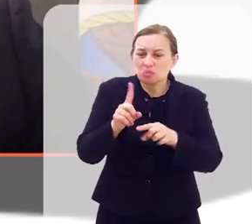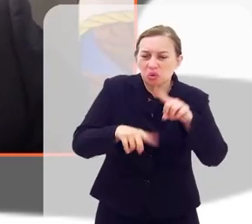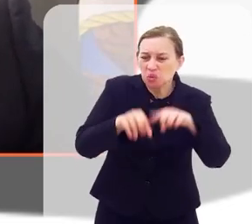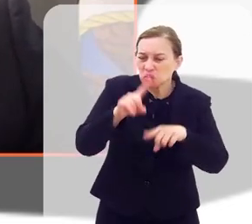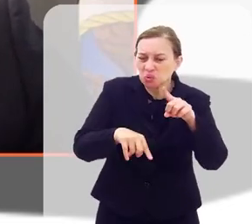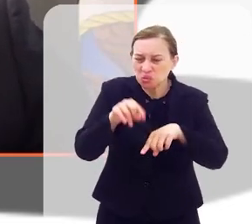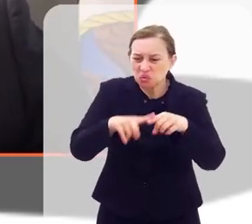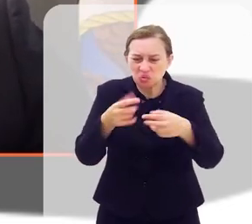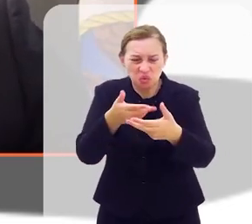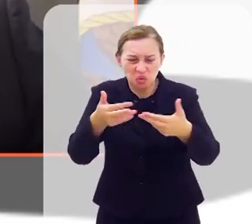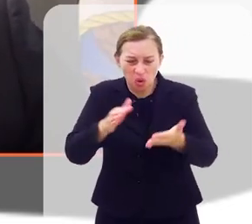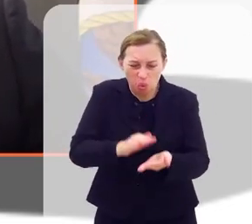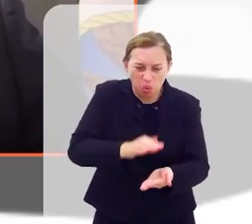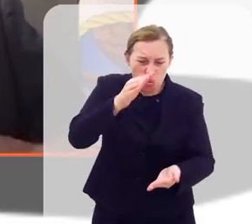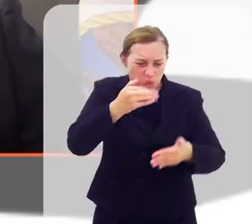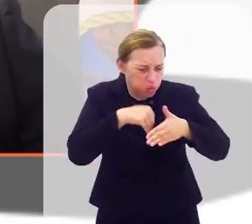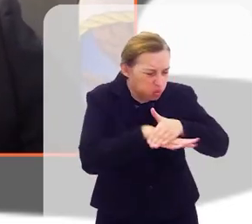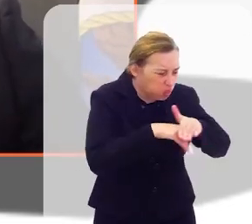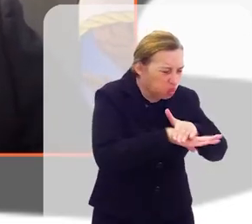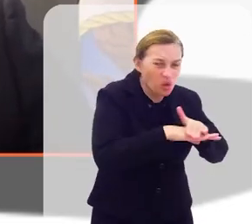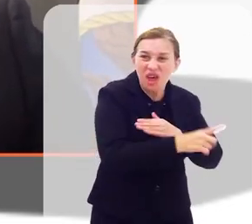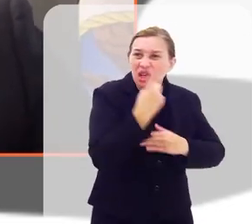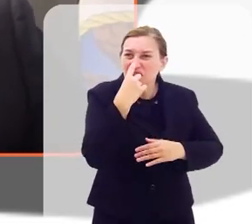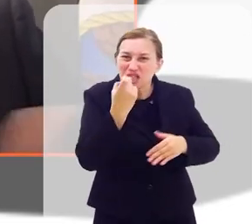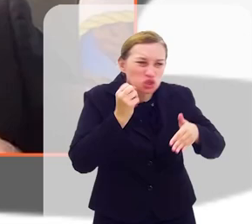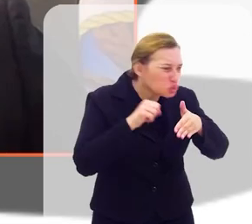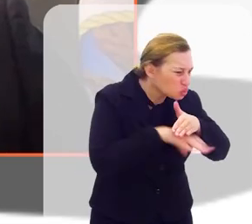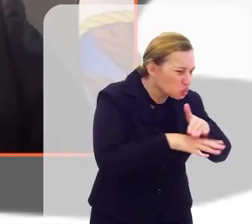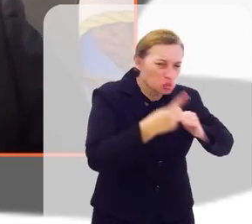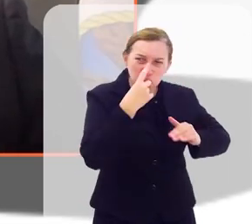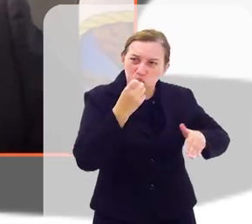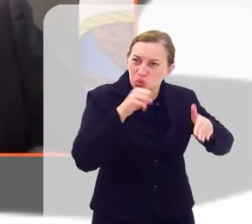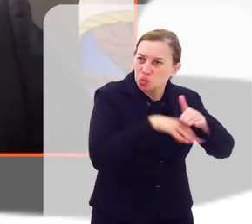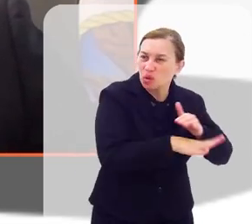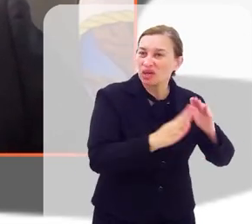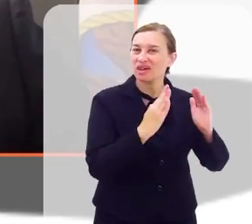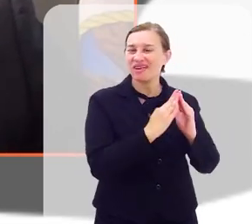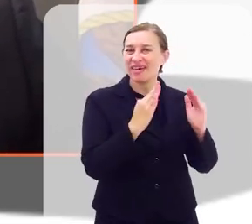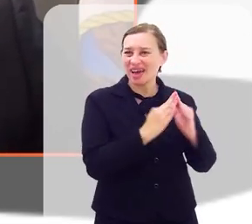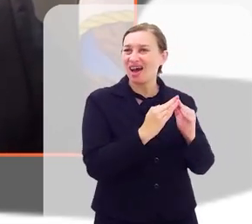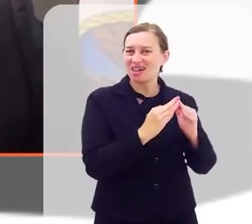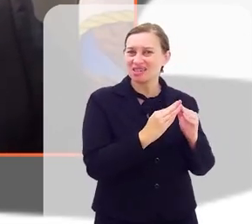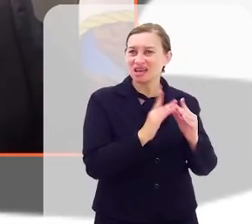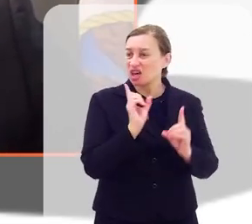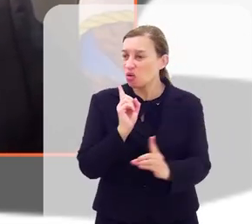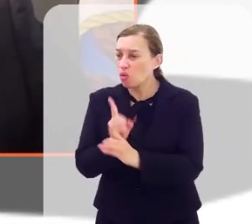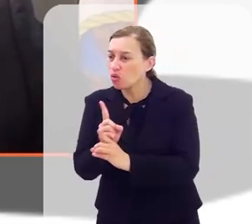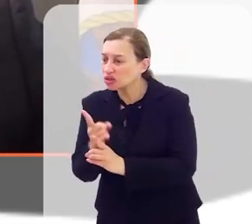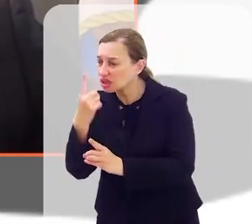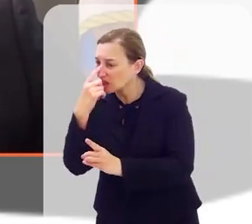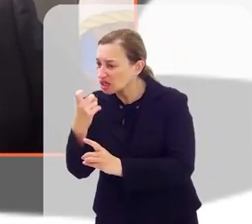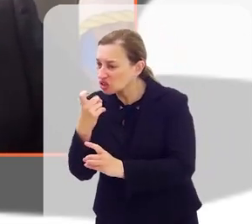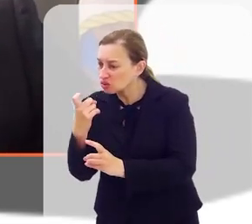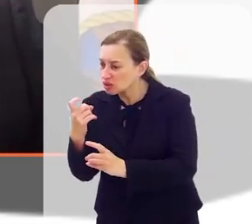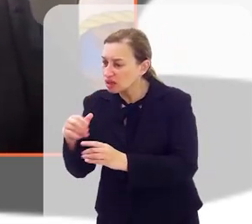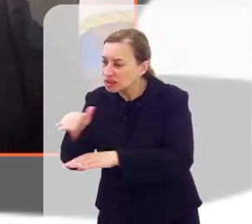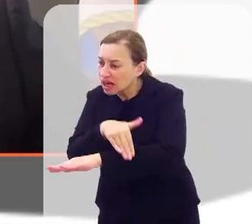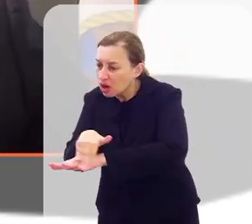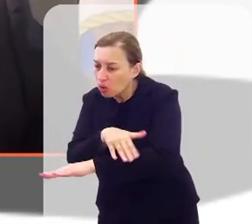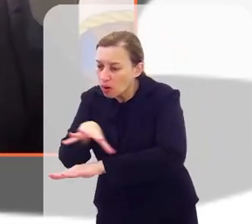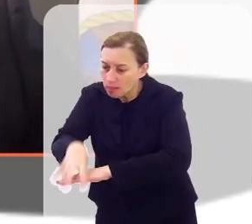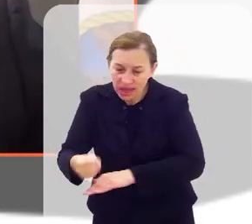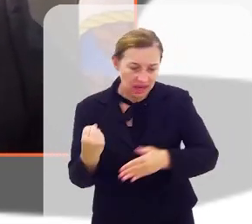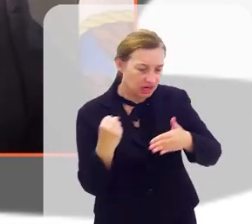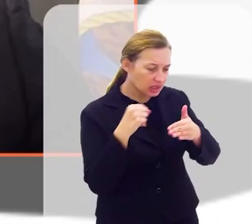lixos em casa, encontra algo na rua, leva. E a gente hoje precisa de uma